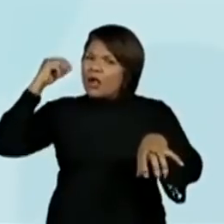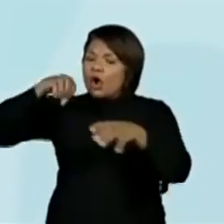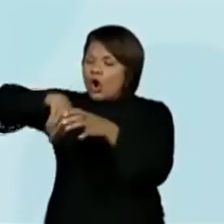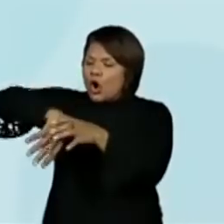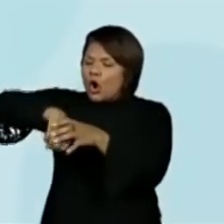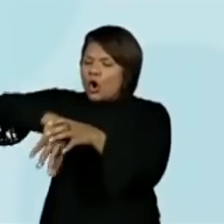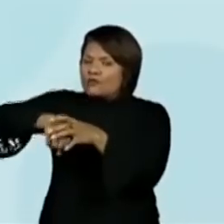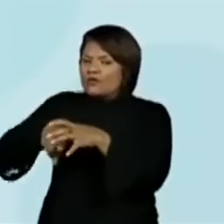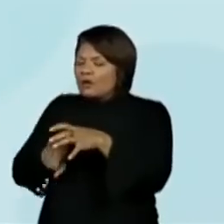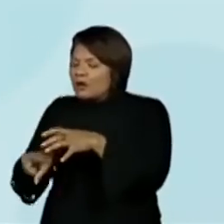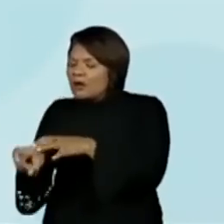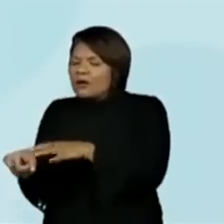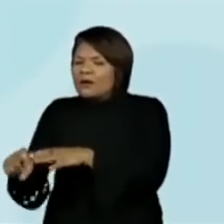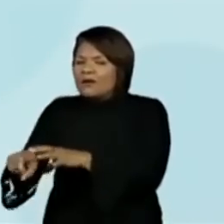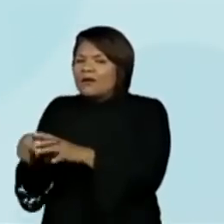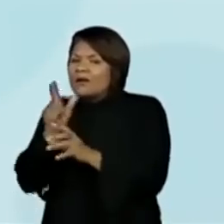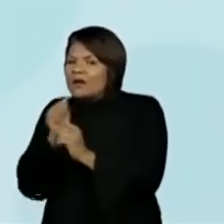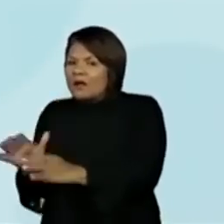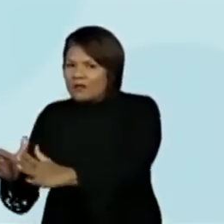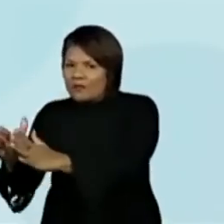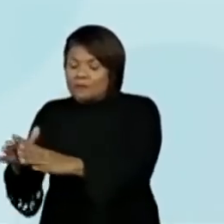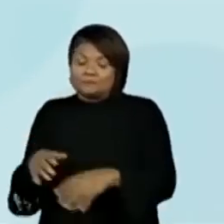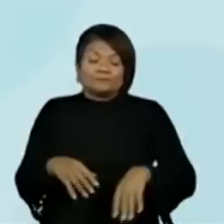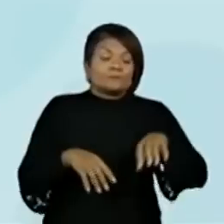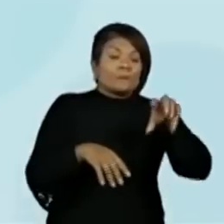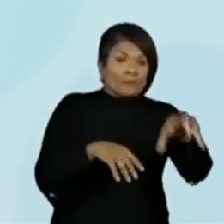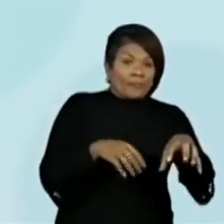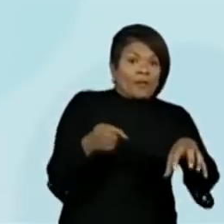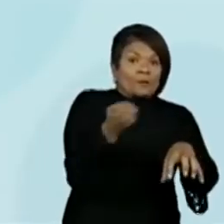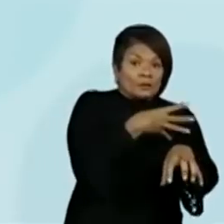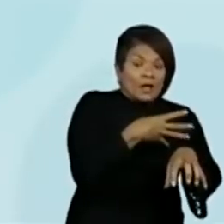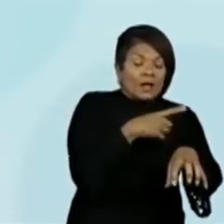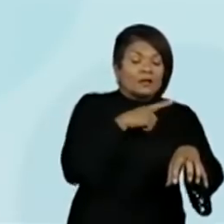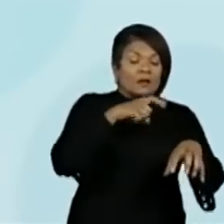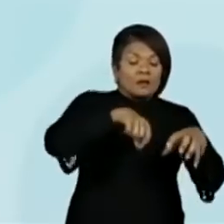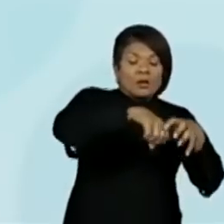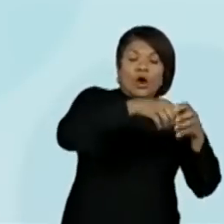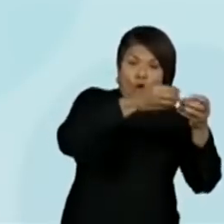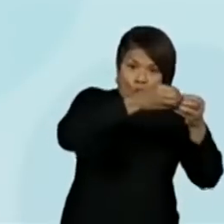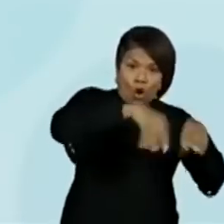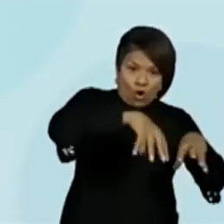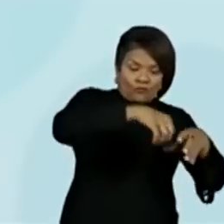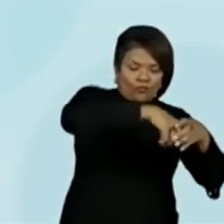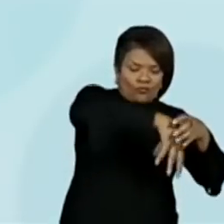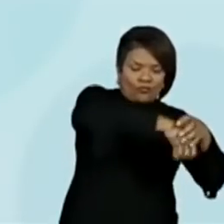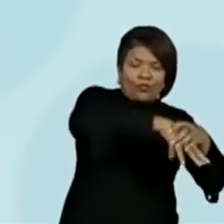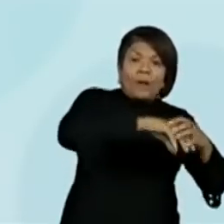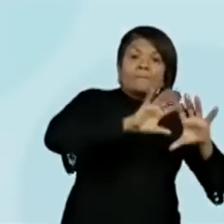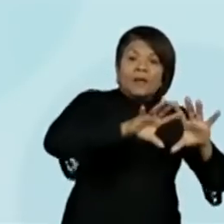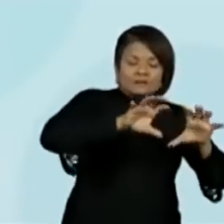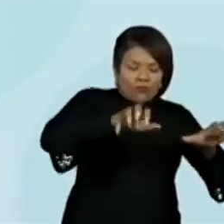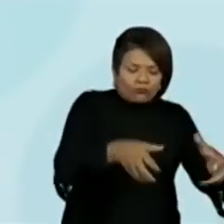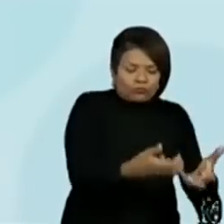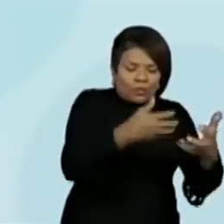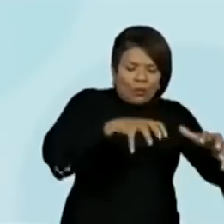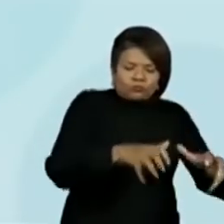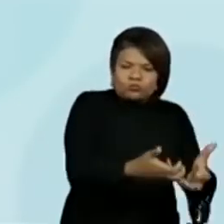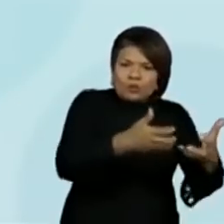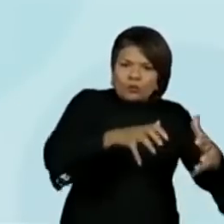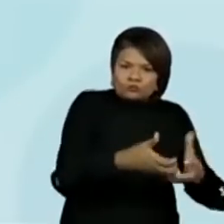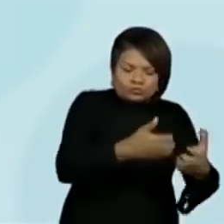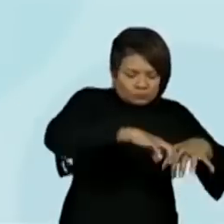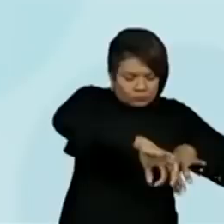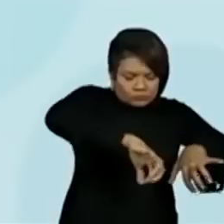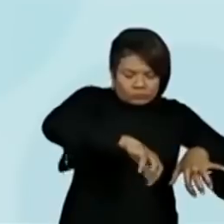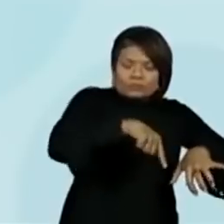aquáticas. Algumas das modernas também põem ovos, mas fazem isso dentro de buracos cavados no solo, onde os filhotes